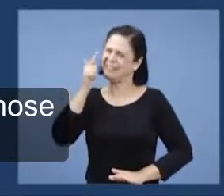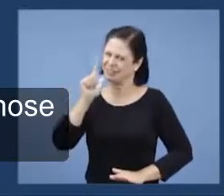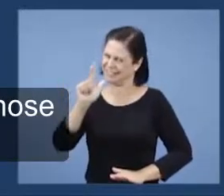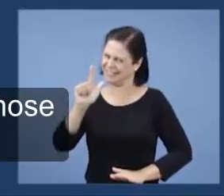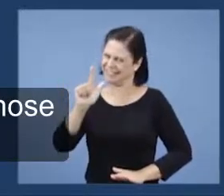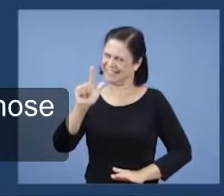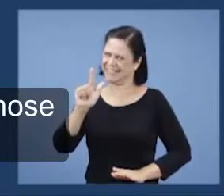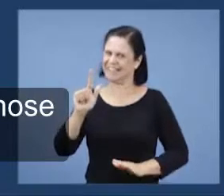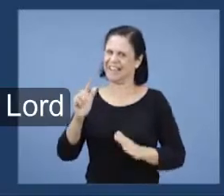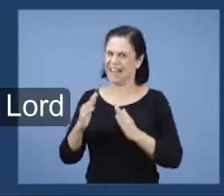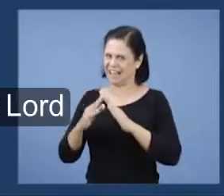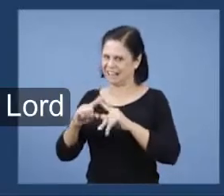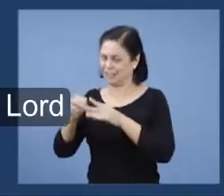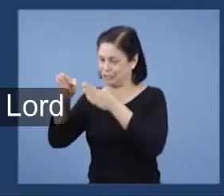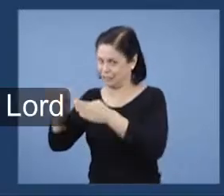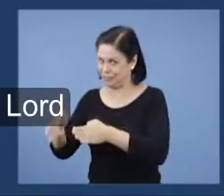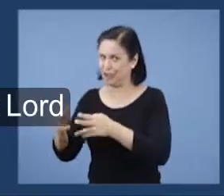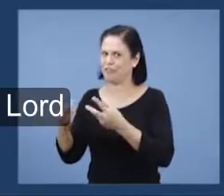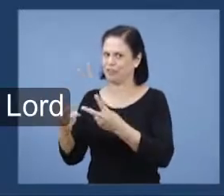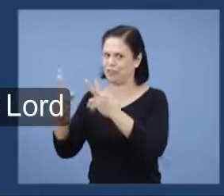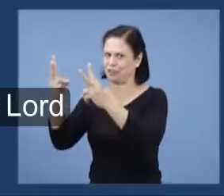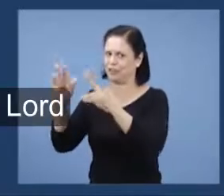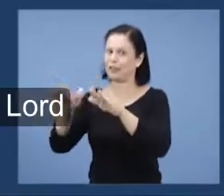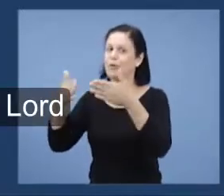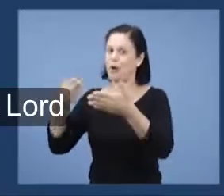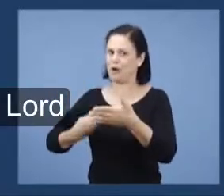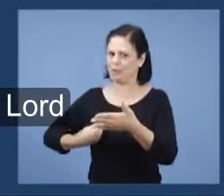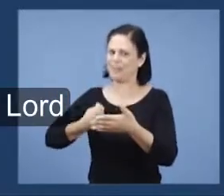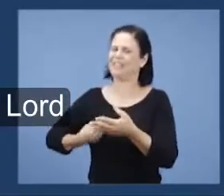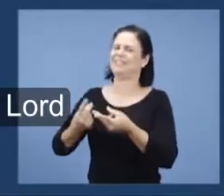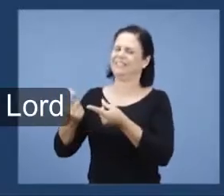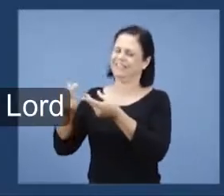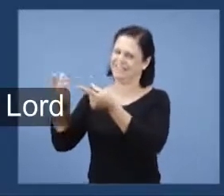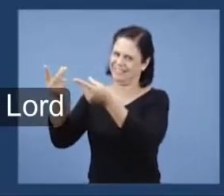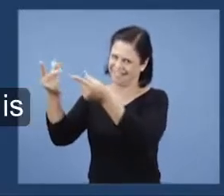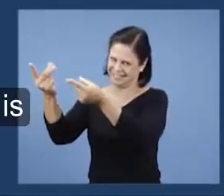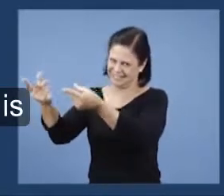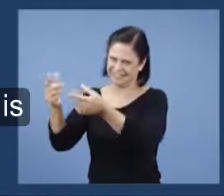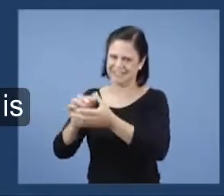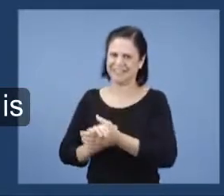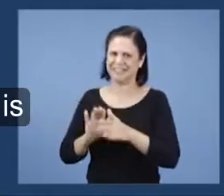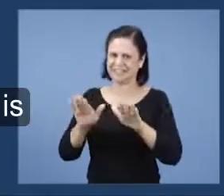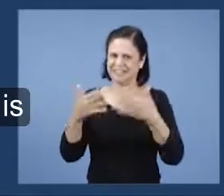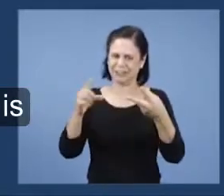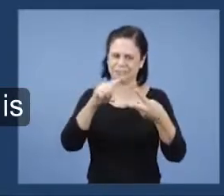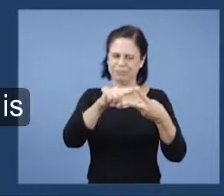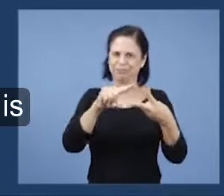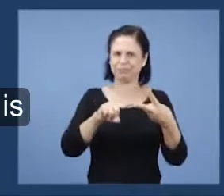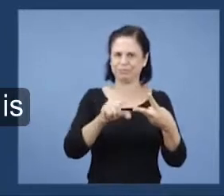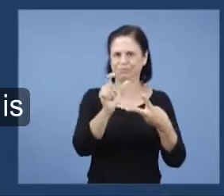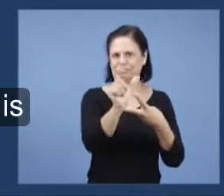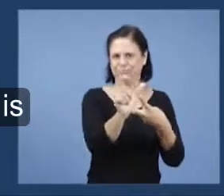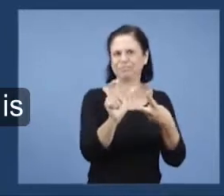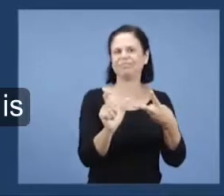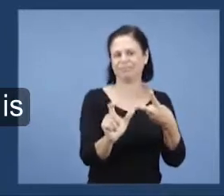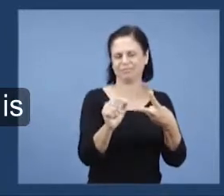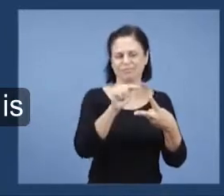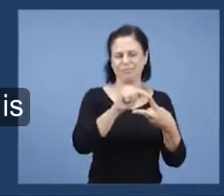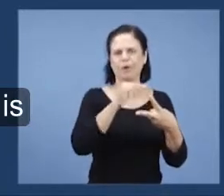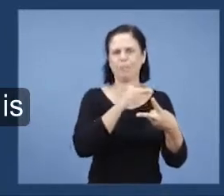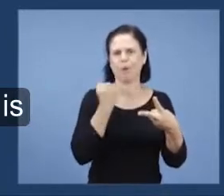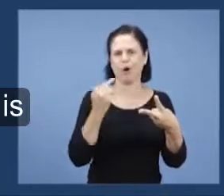a vitória da igreja, daqueles que vão vencer na fidelidade e a ação ao Senhor. Então as duas, as duas palavras,